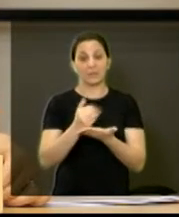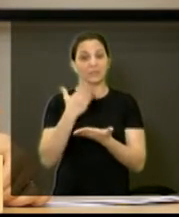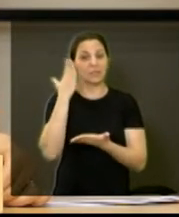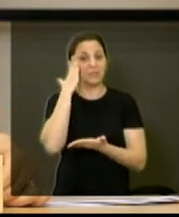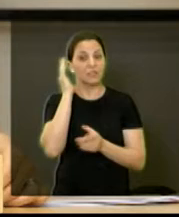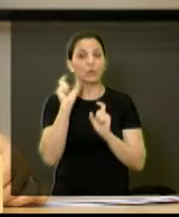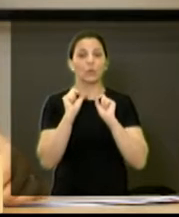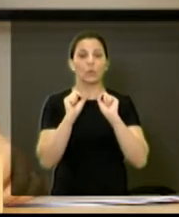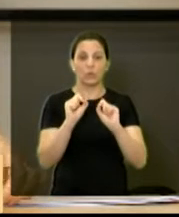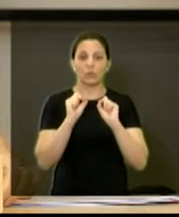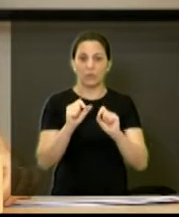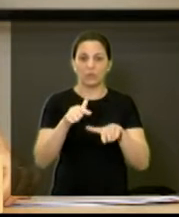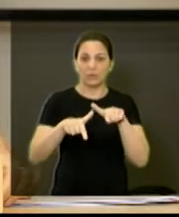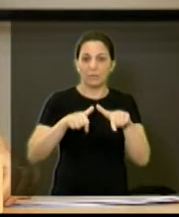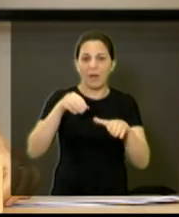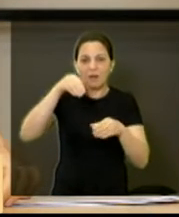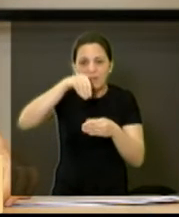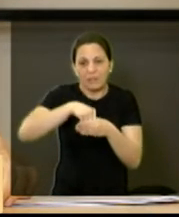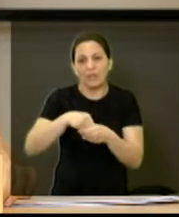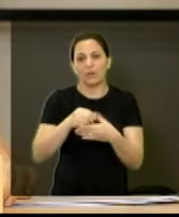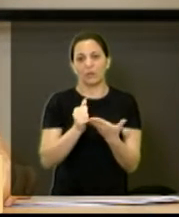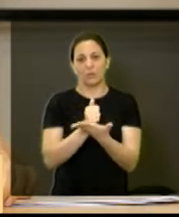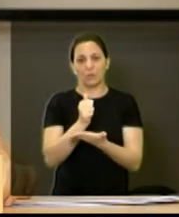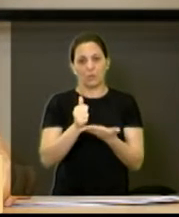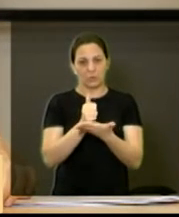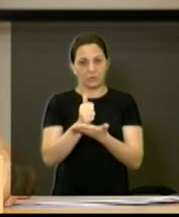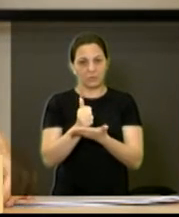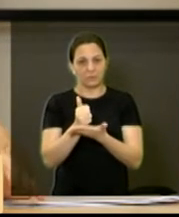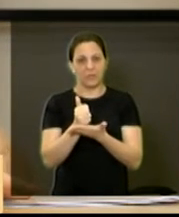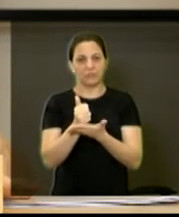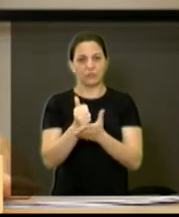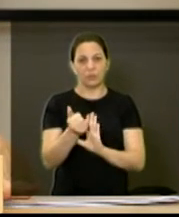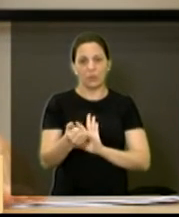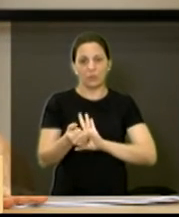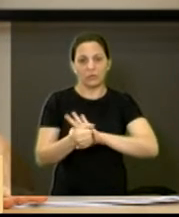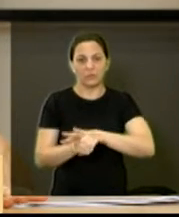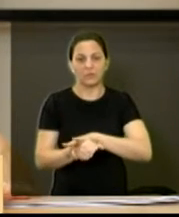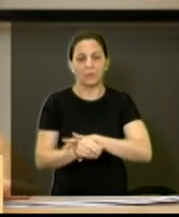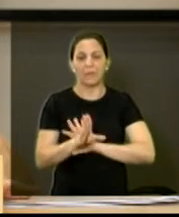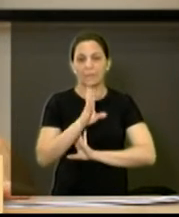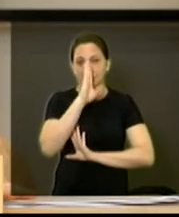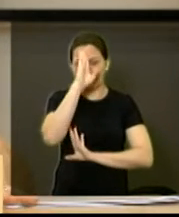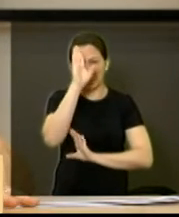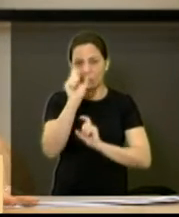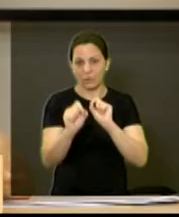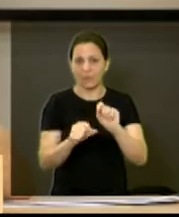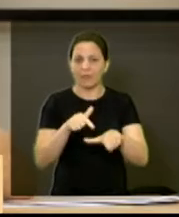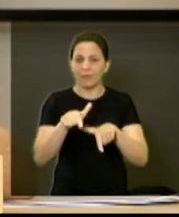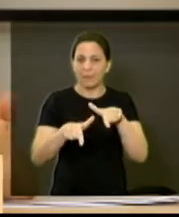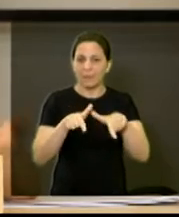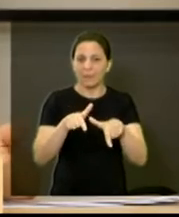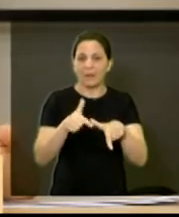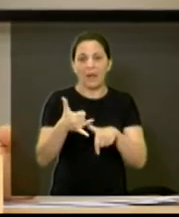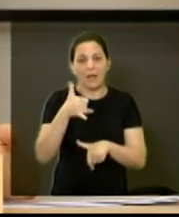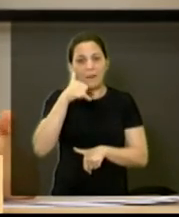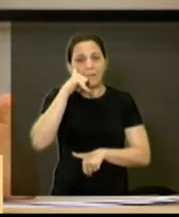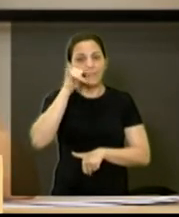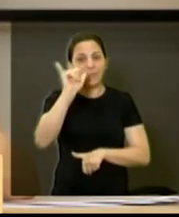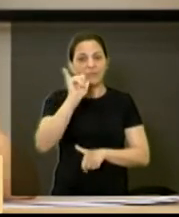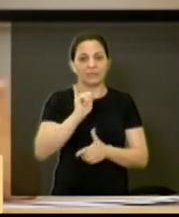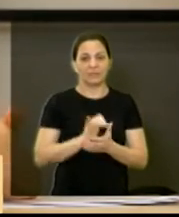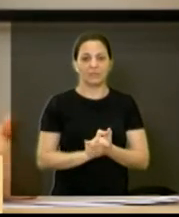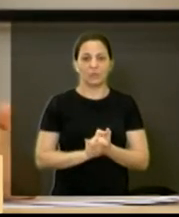trabalho na proteção básica, ele é o essencial, porque aquilo, como eu disse no início, nós temos que trabalhar a prevenção